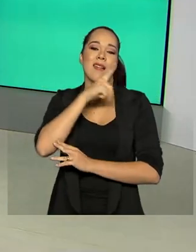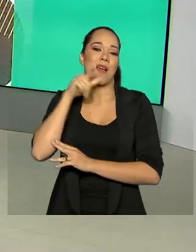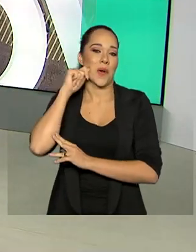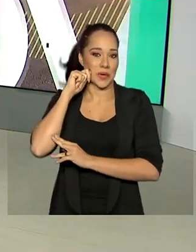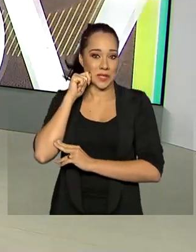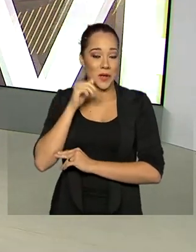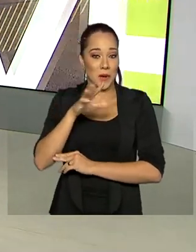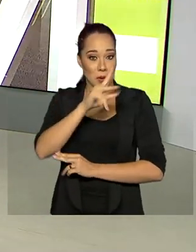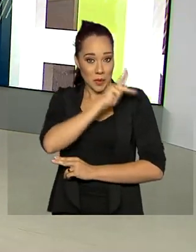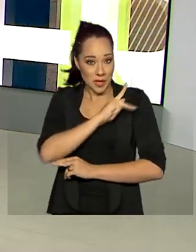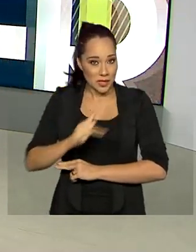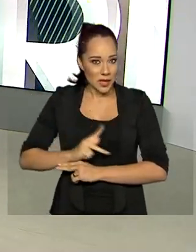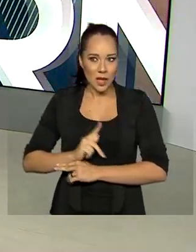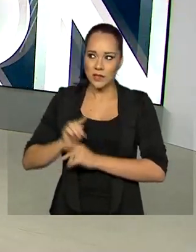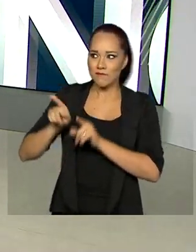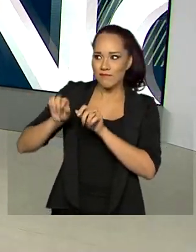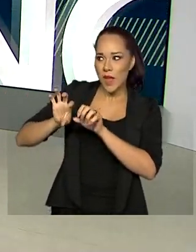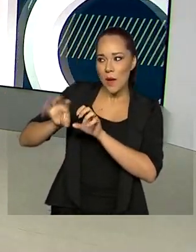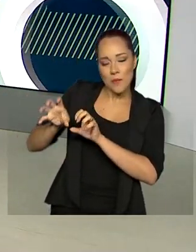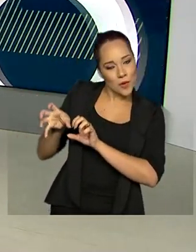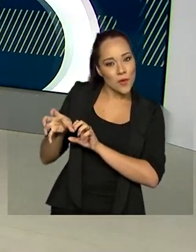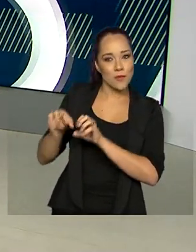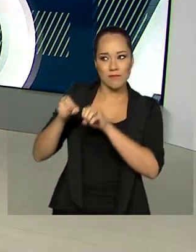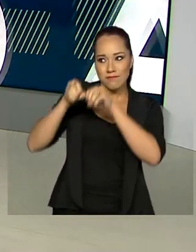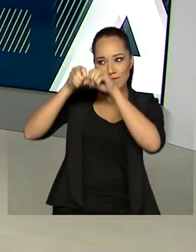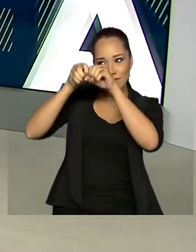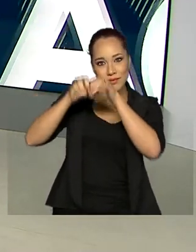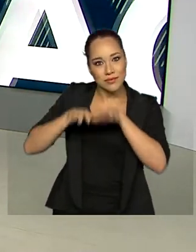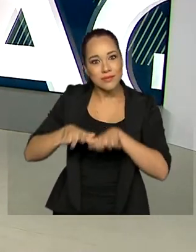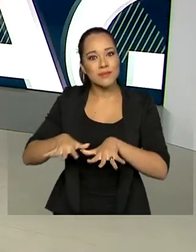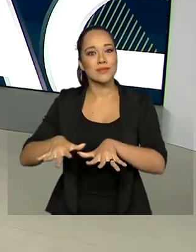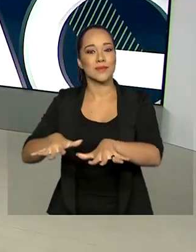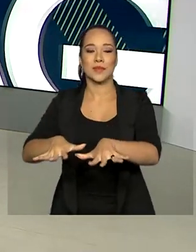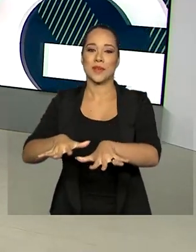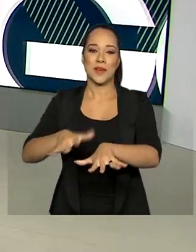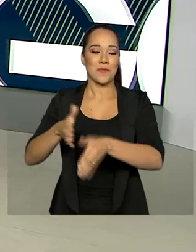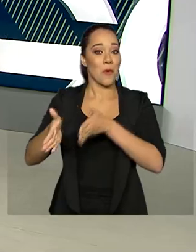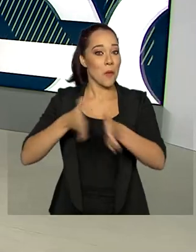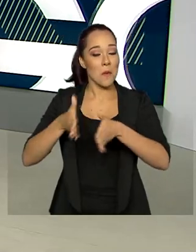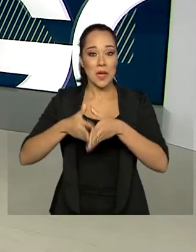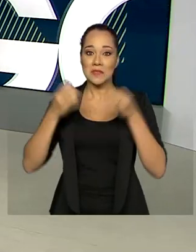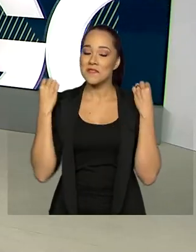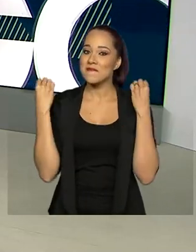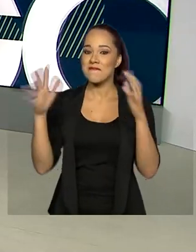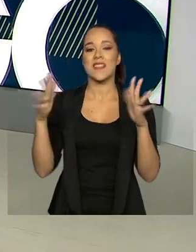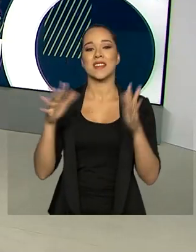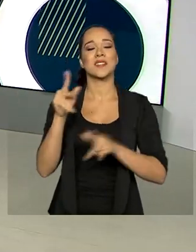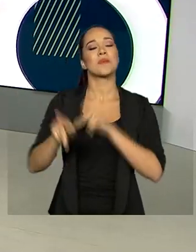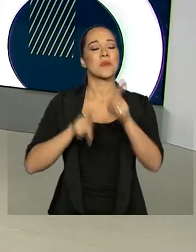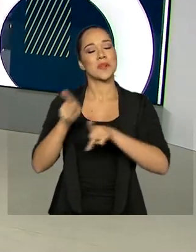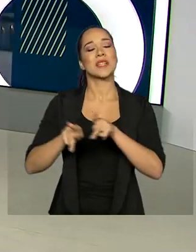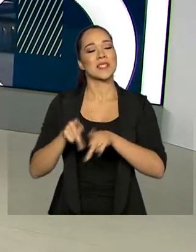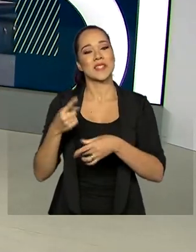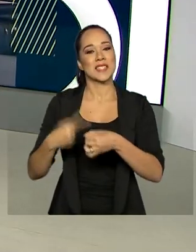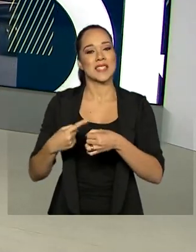fez simbolicamente a abertura das torneiras, na verdade, num momento bastante festivo, com a população local.